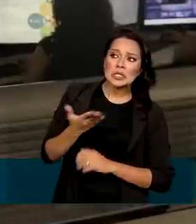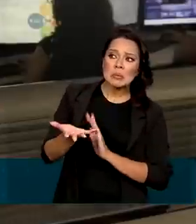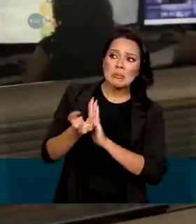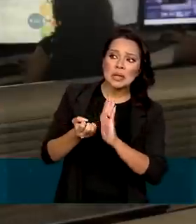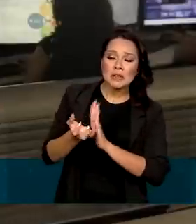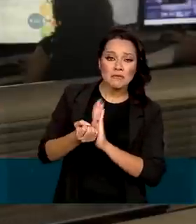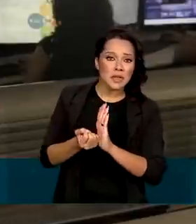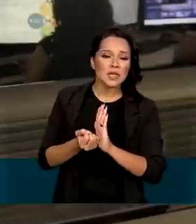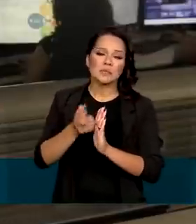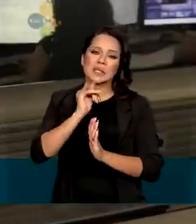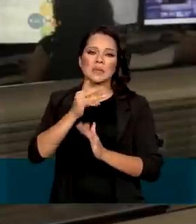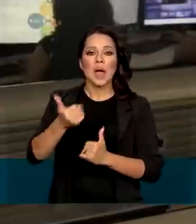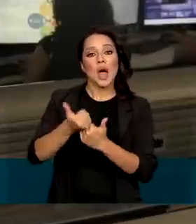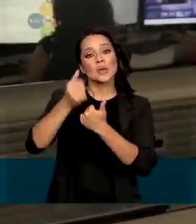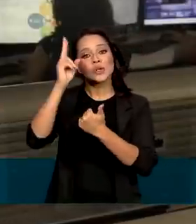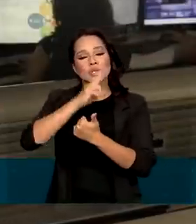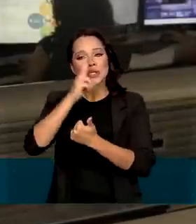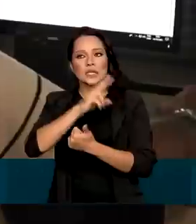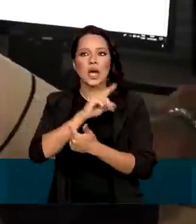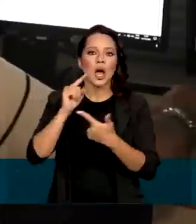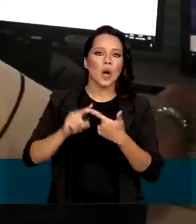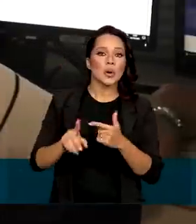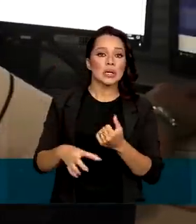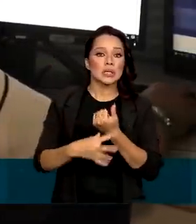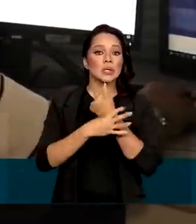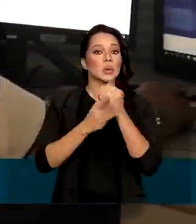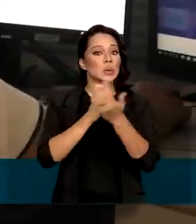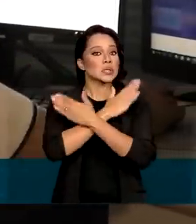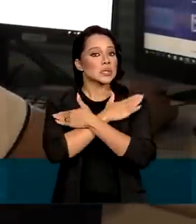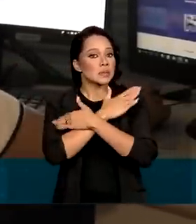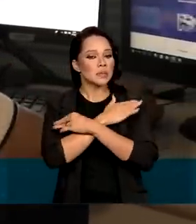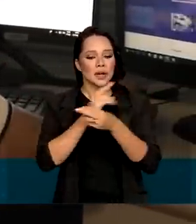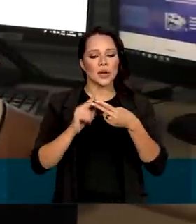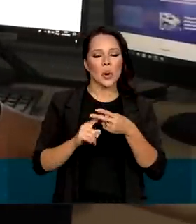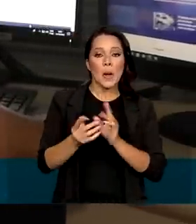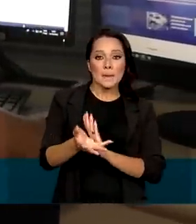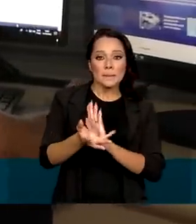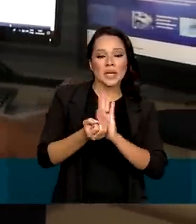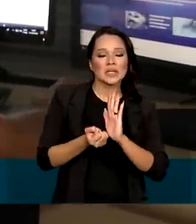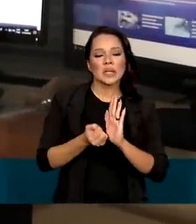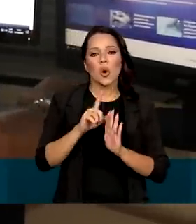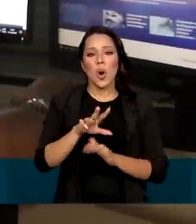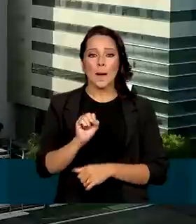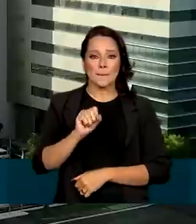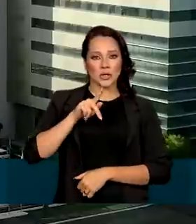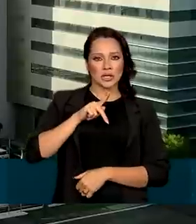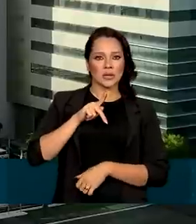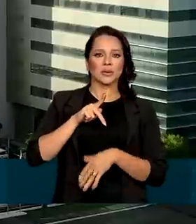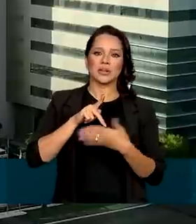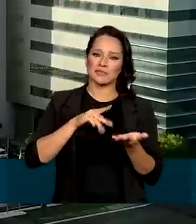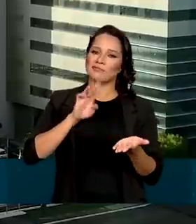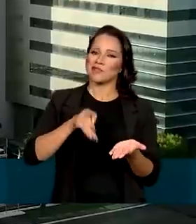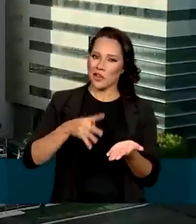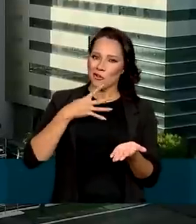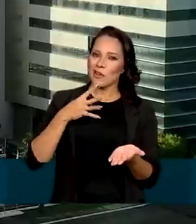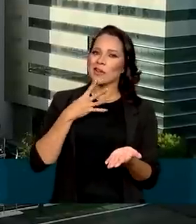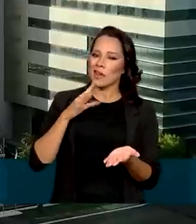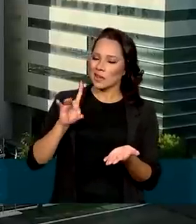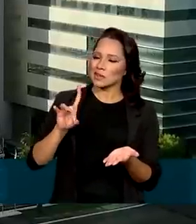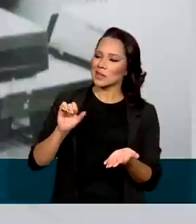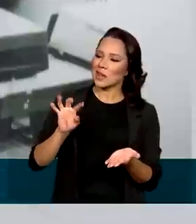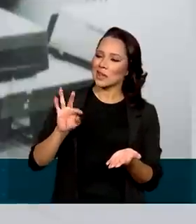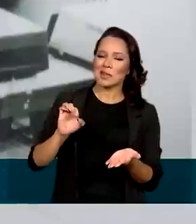benefícios como auxílio emergencial, seguro-desemprego, pensão e aposentadoria, então já conhece a